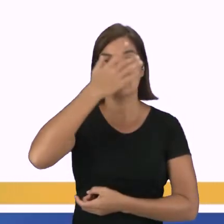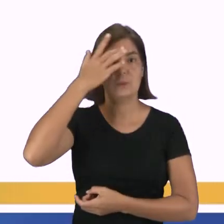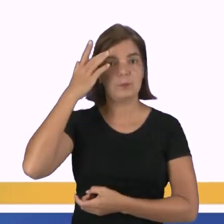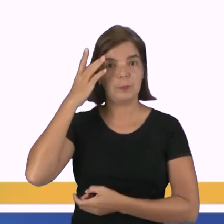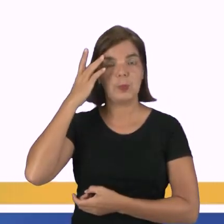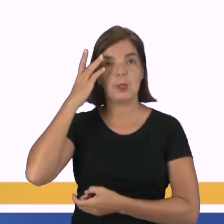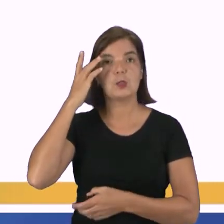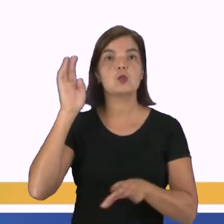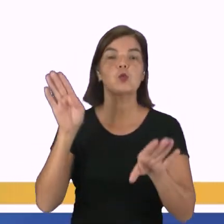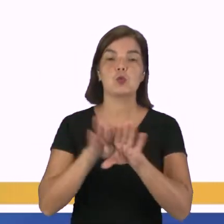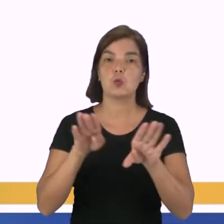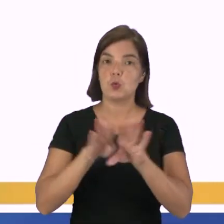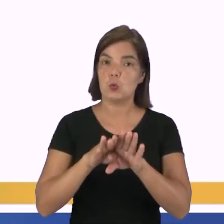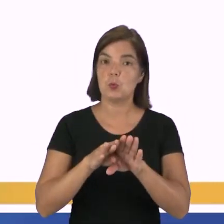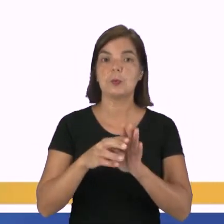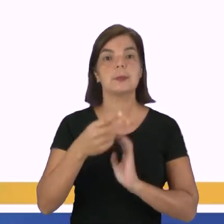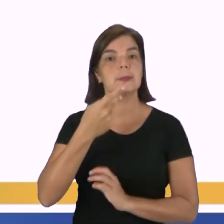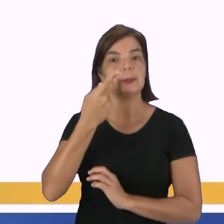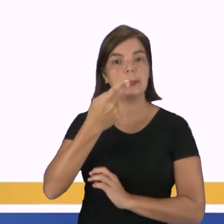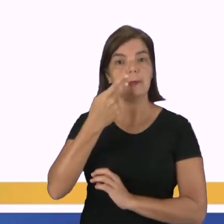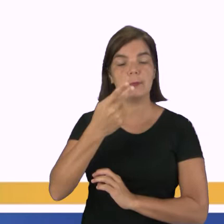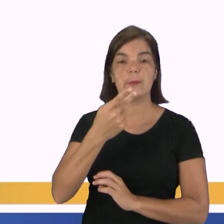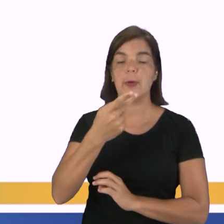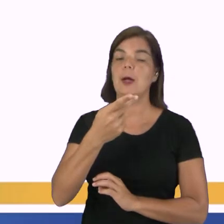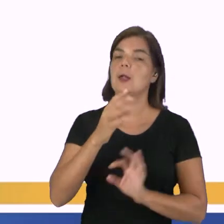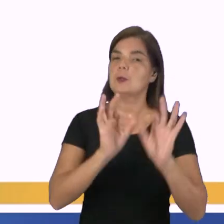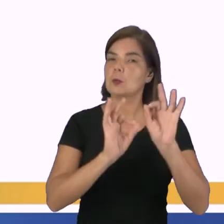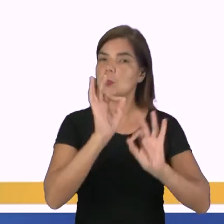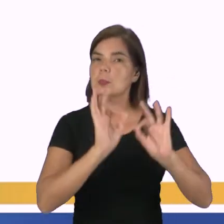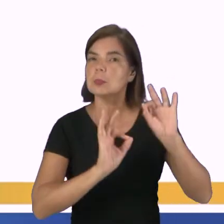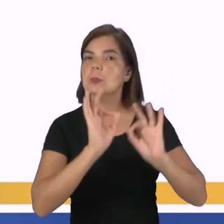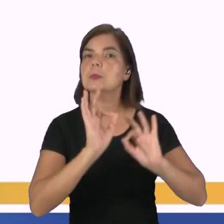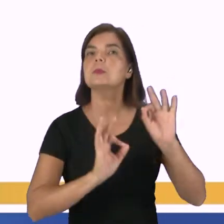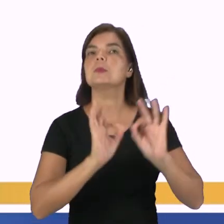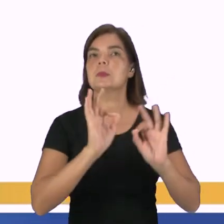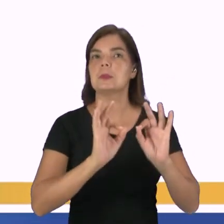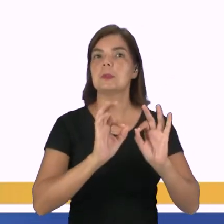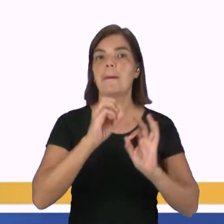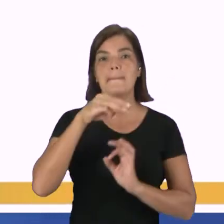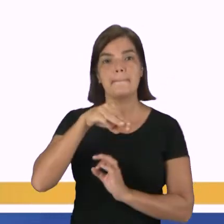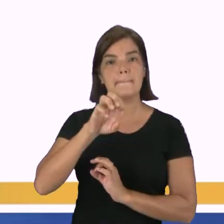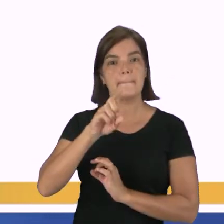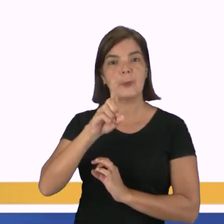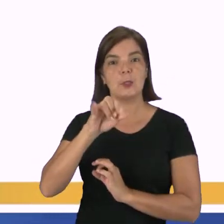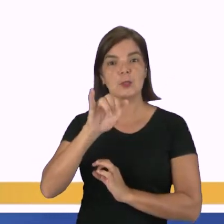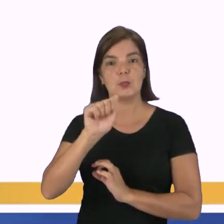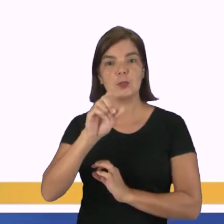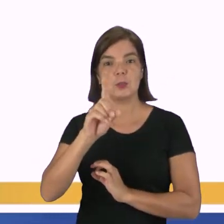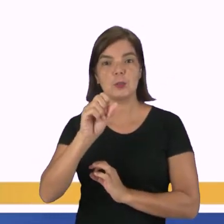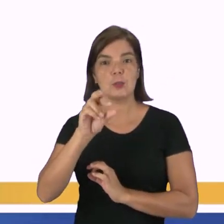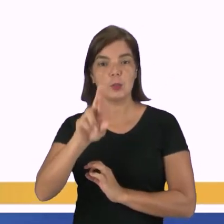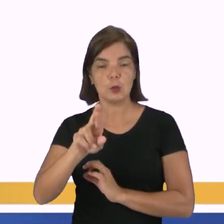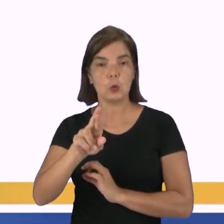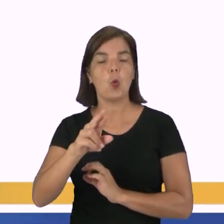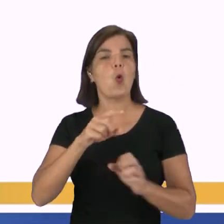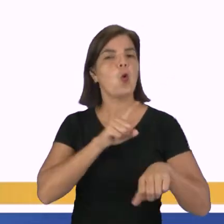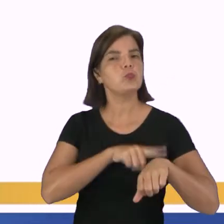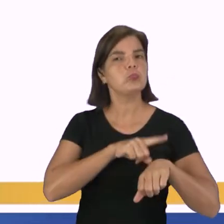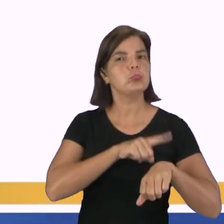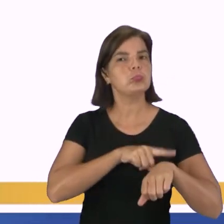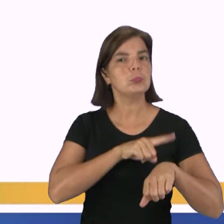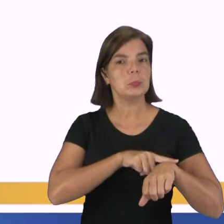mediador e os debatedores. O mediador, ele medeia, ele coloca o tempo